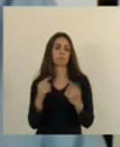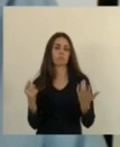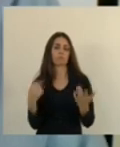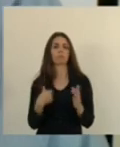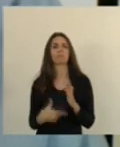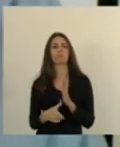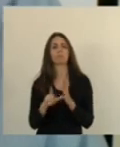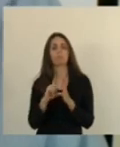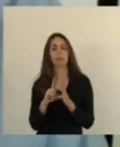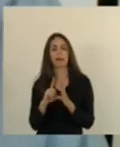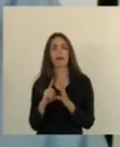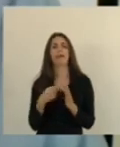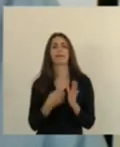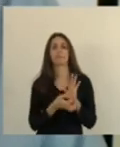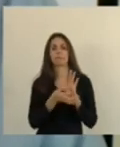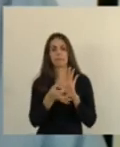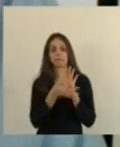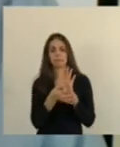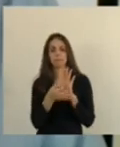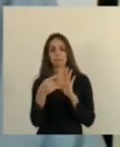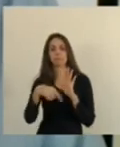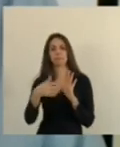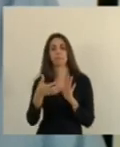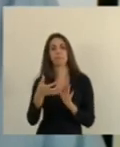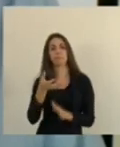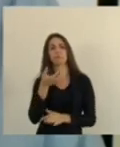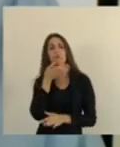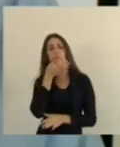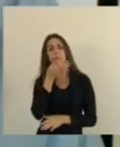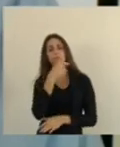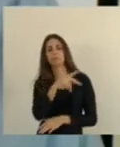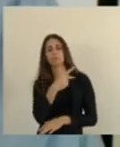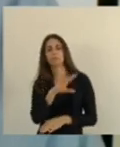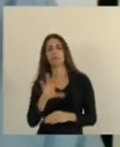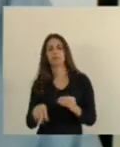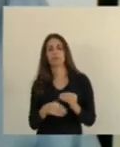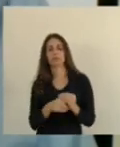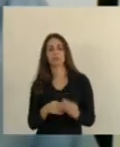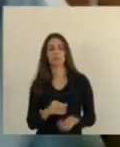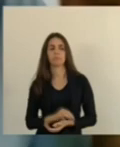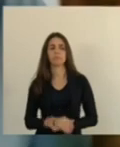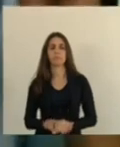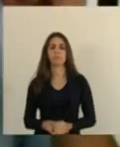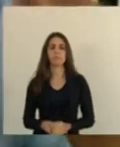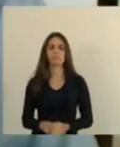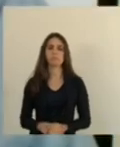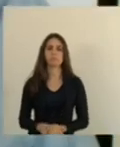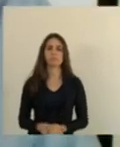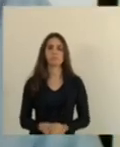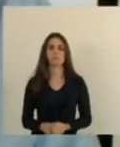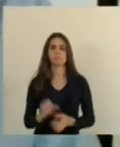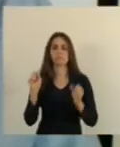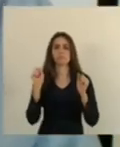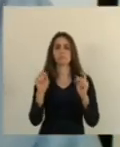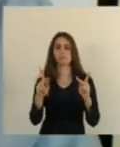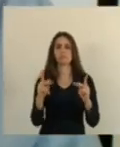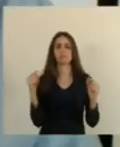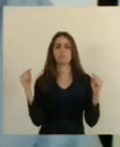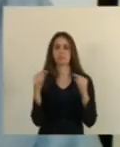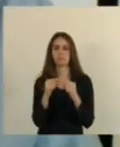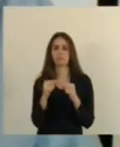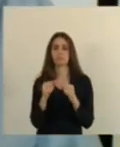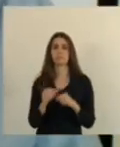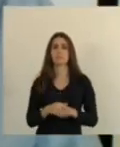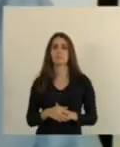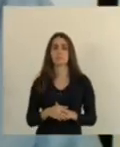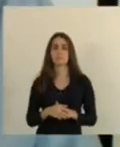passar para o meu relatório eu gostaria de ouvir vossa excelência sobre essa emenda positivo o que